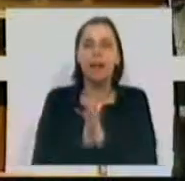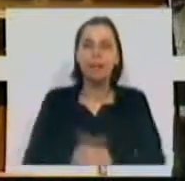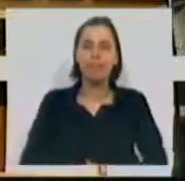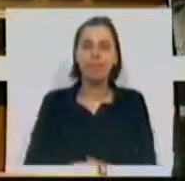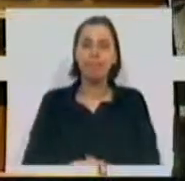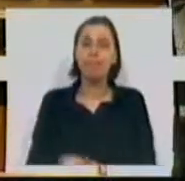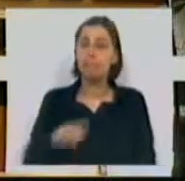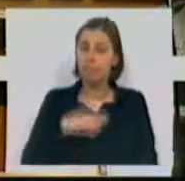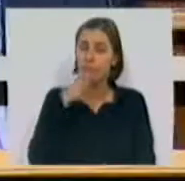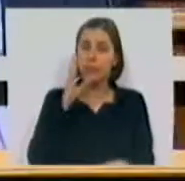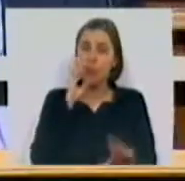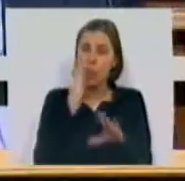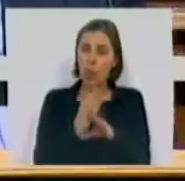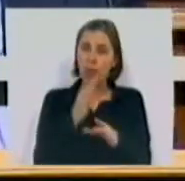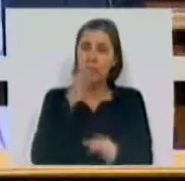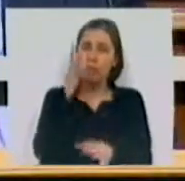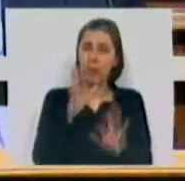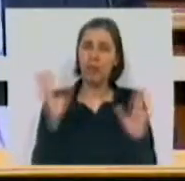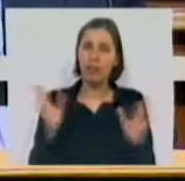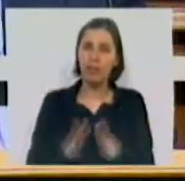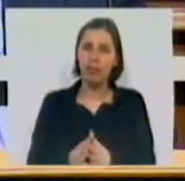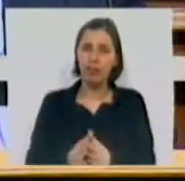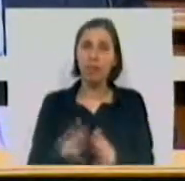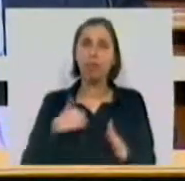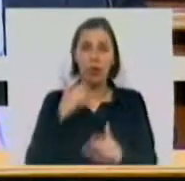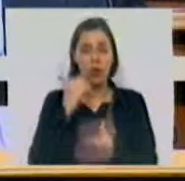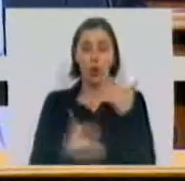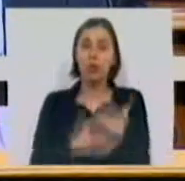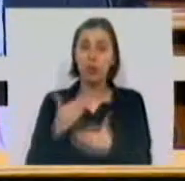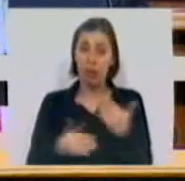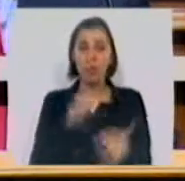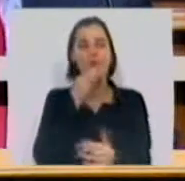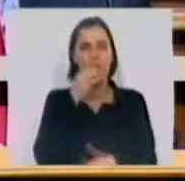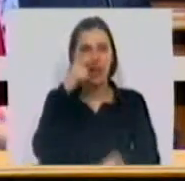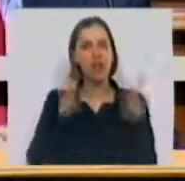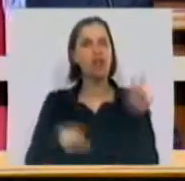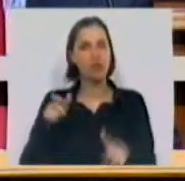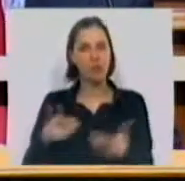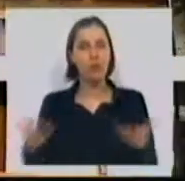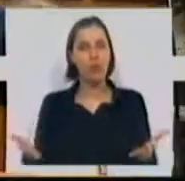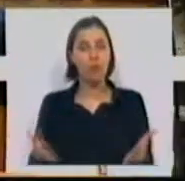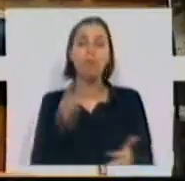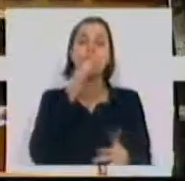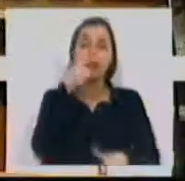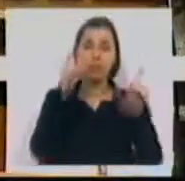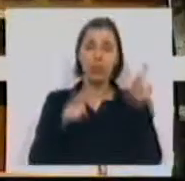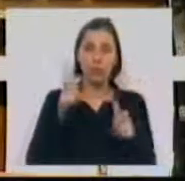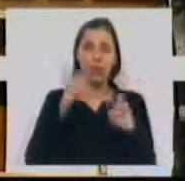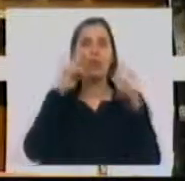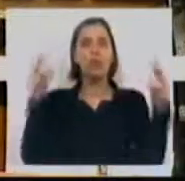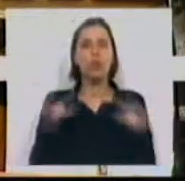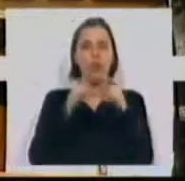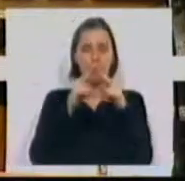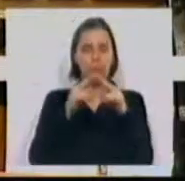E deixe-me dizer só uma última coisa. Nós continuaremos a falar das pessoas. Falamos das pessoas das jornadas